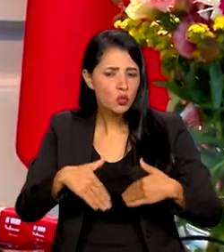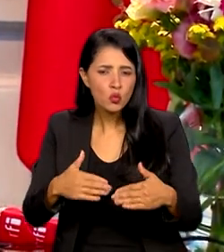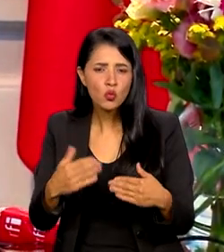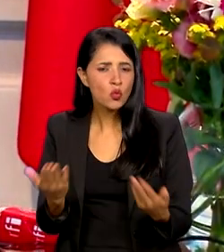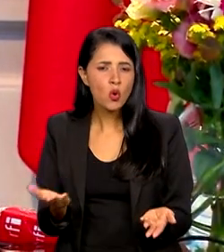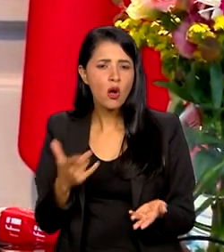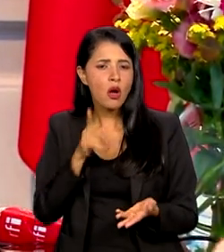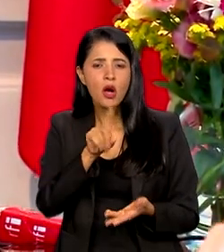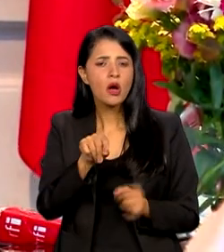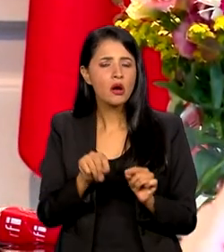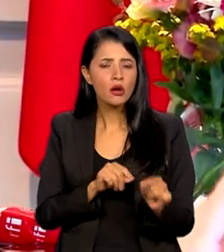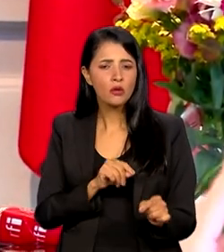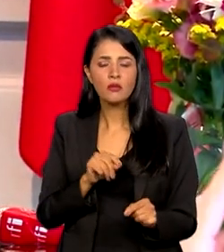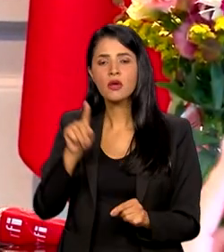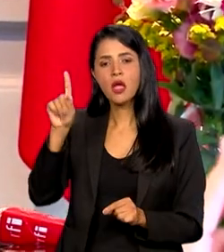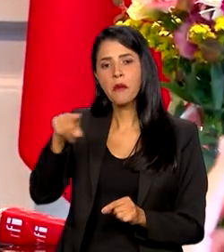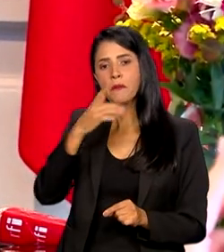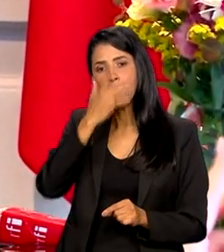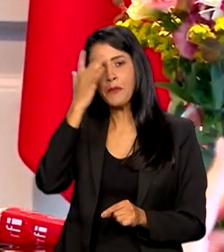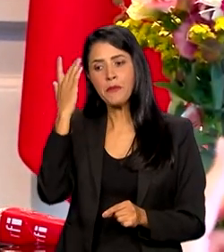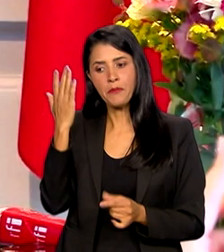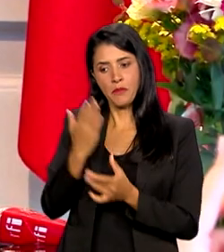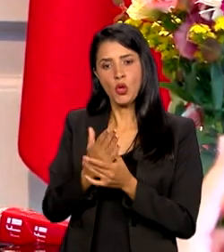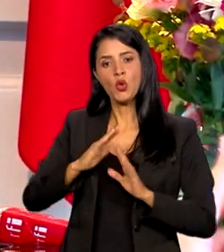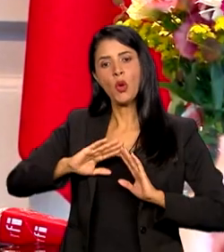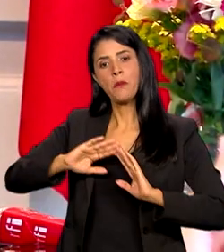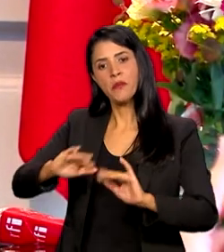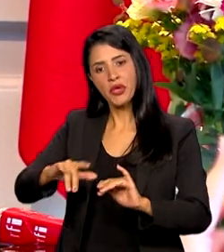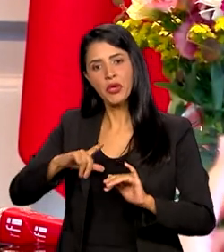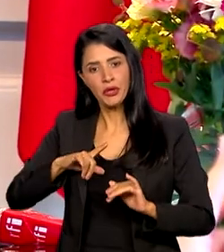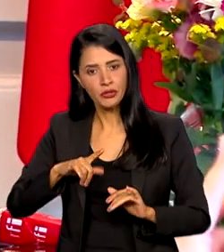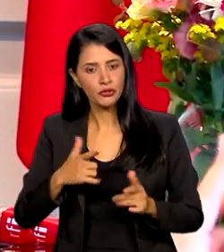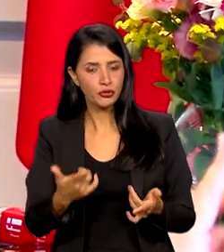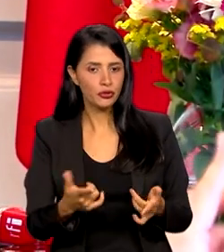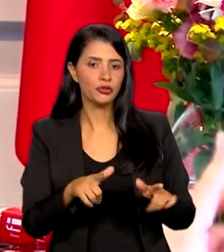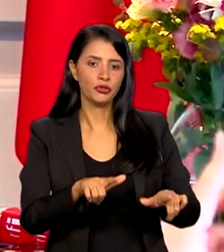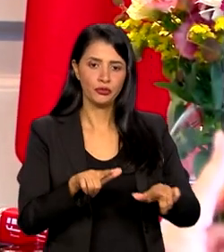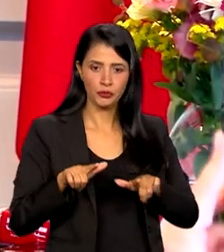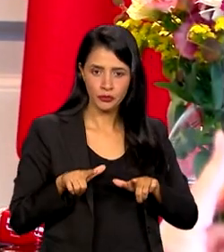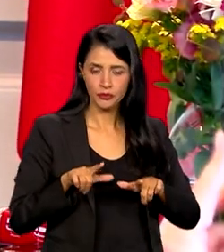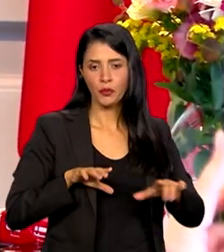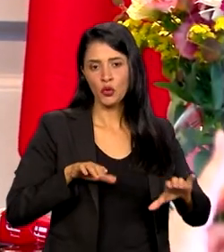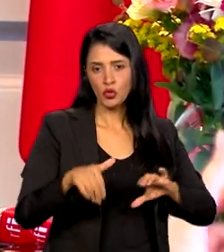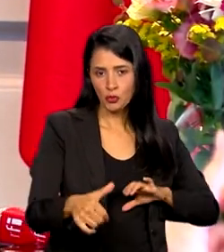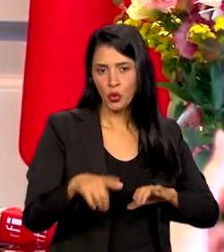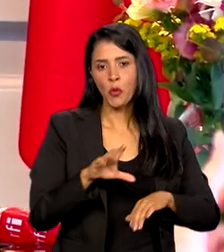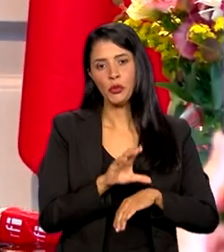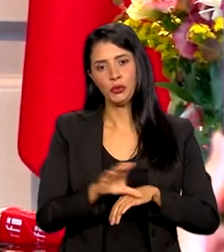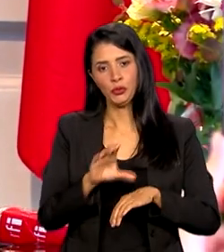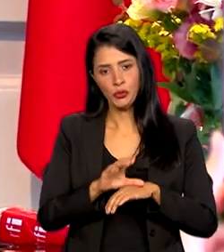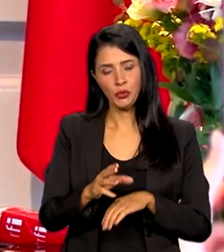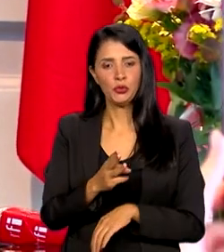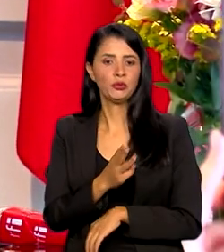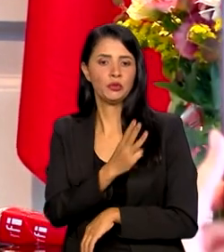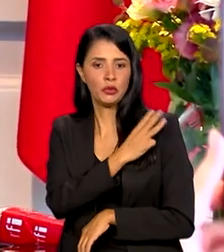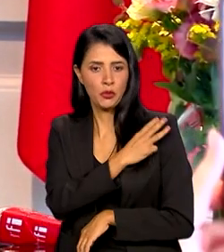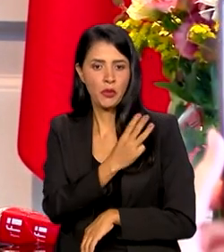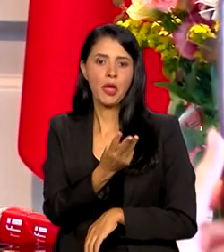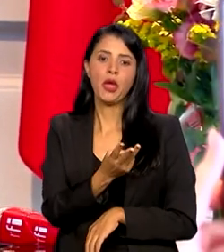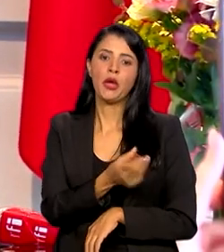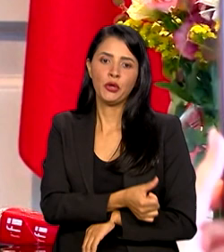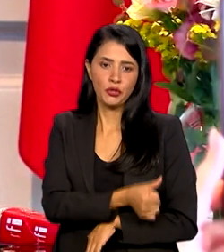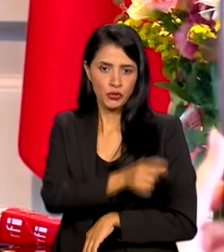São processos que estudam pessoas que pedem a habilitação dos diplomas, de certificação dos cursos de ensino médio, ensino fundamental,